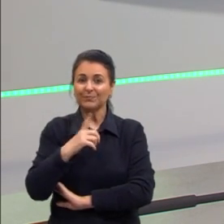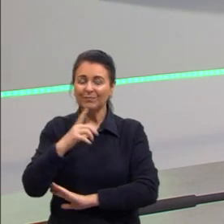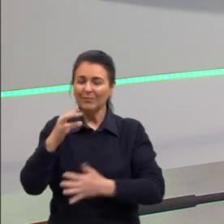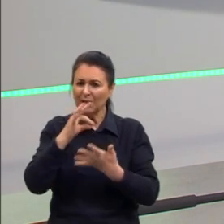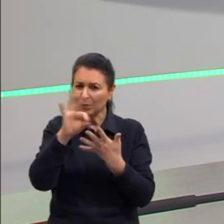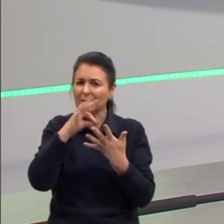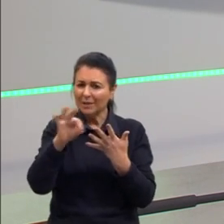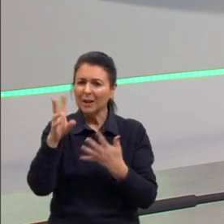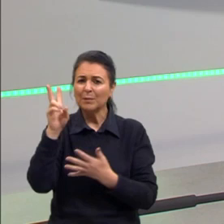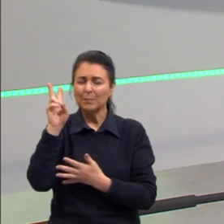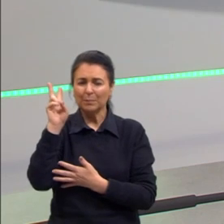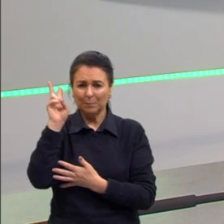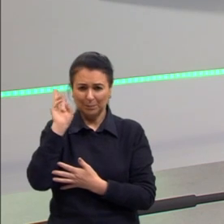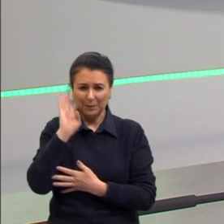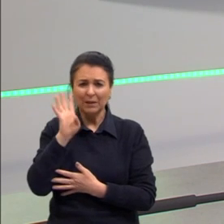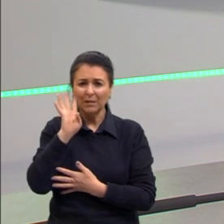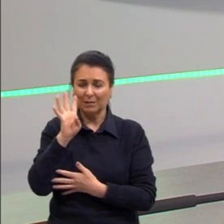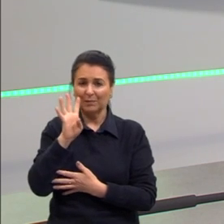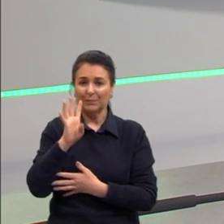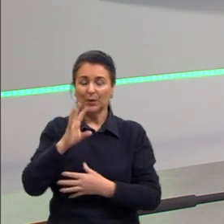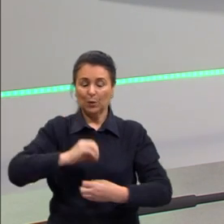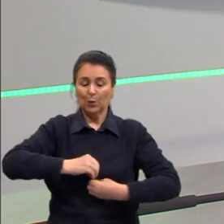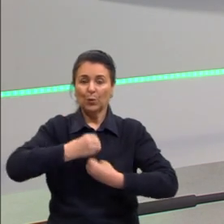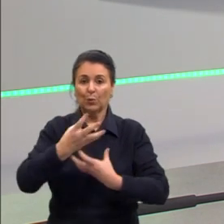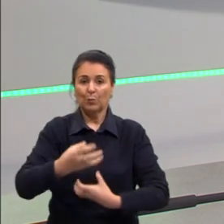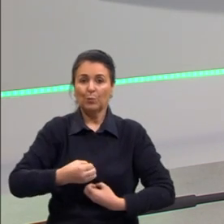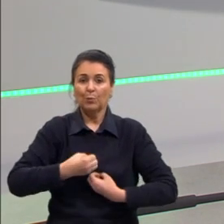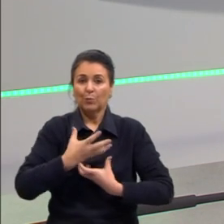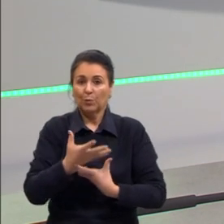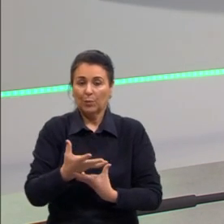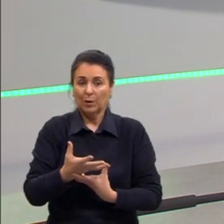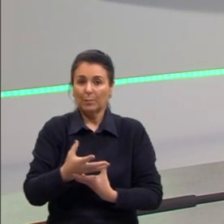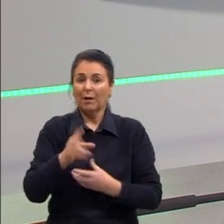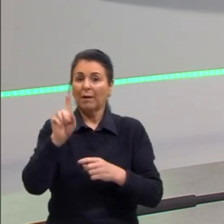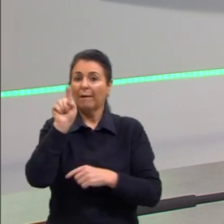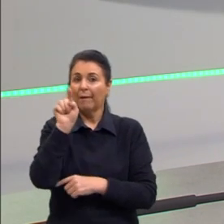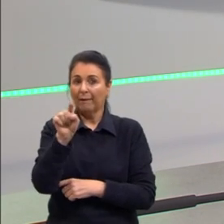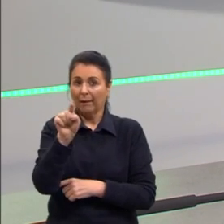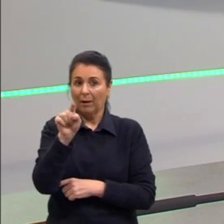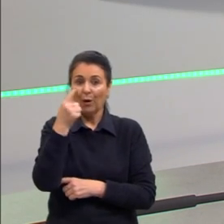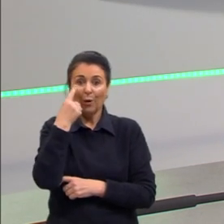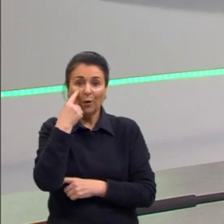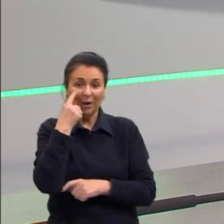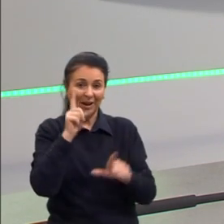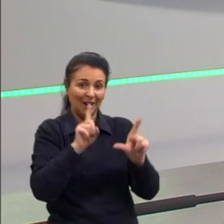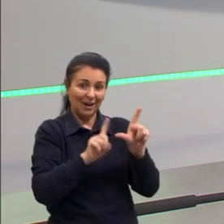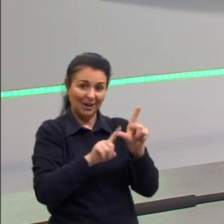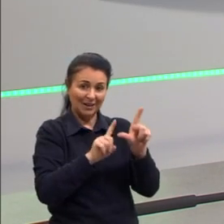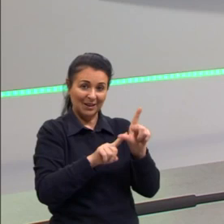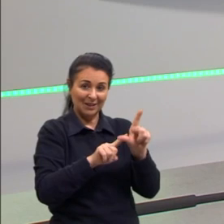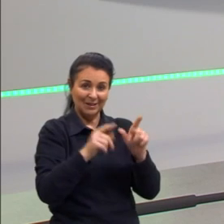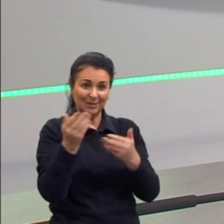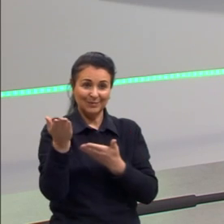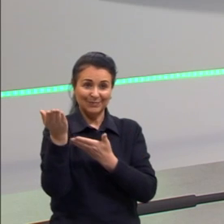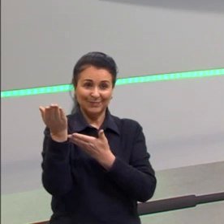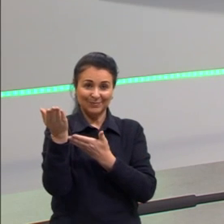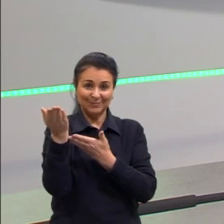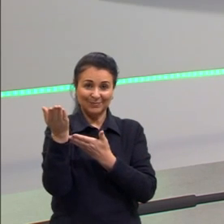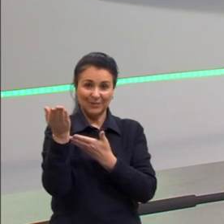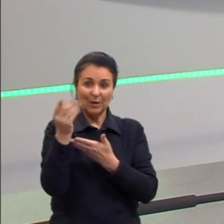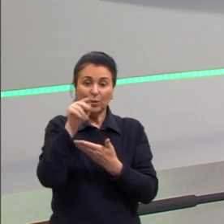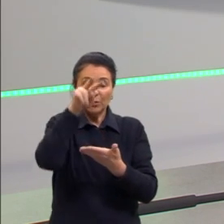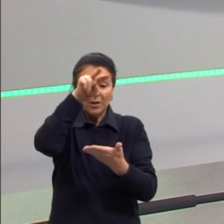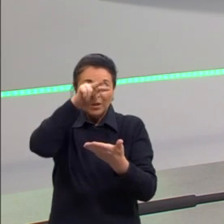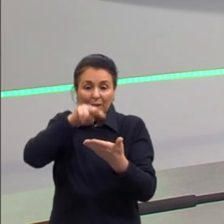bacana. O poema é o seguinte, esse aqui. Então, quando eu leio os primeiros versos, vocês já vão